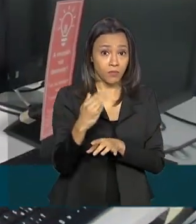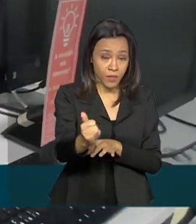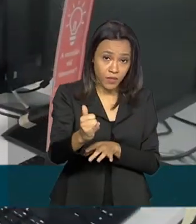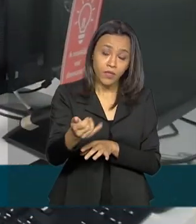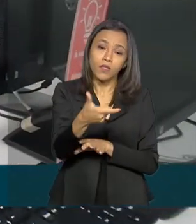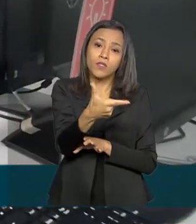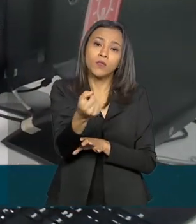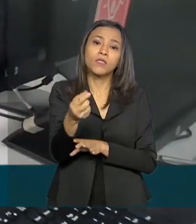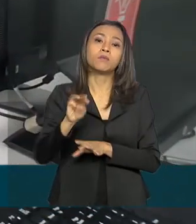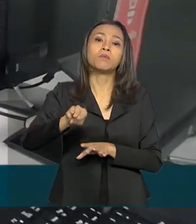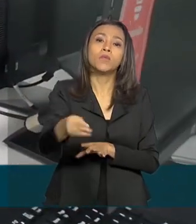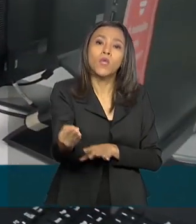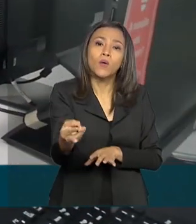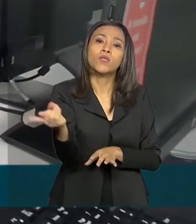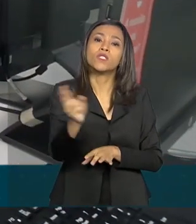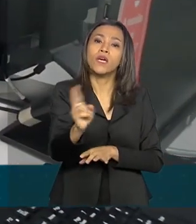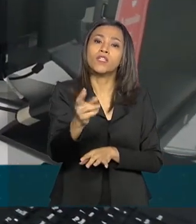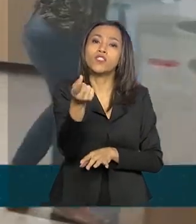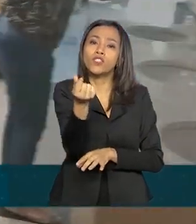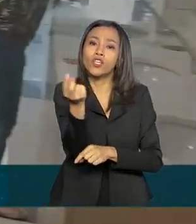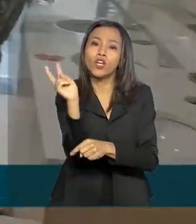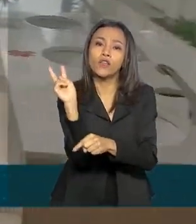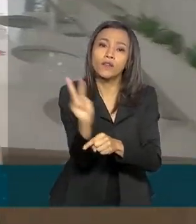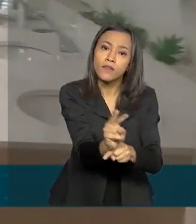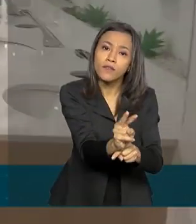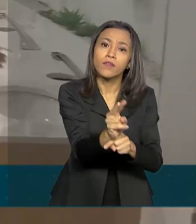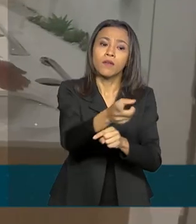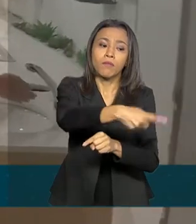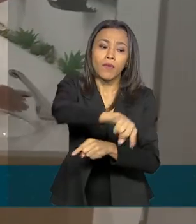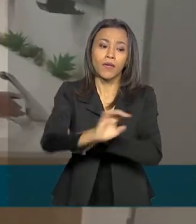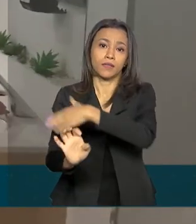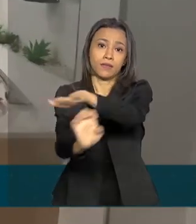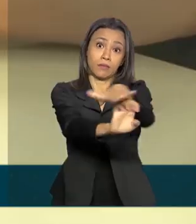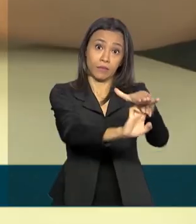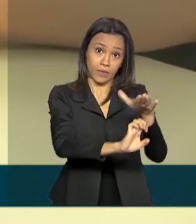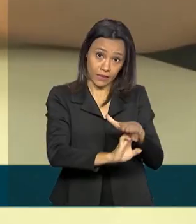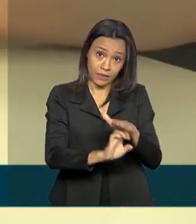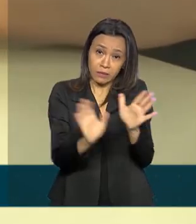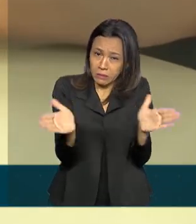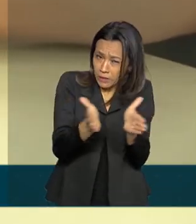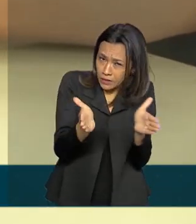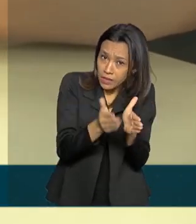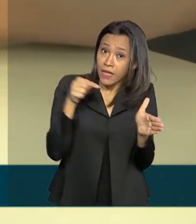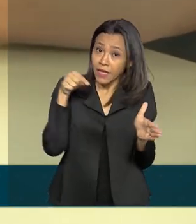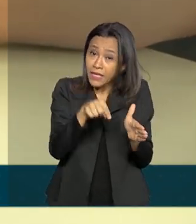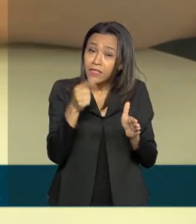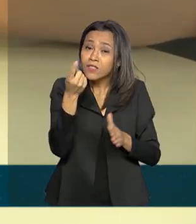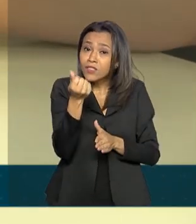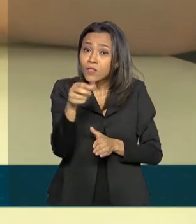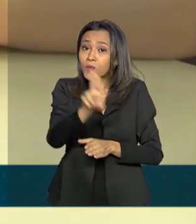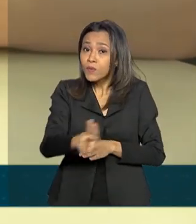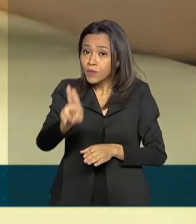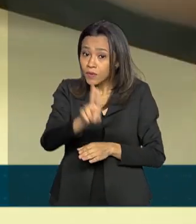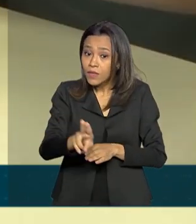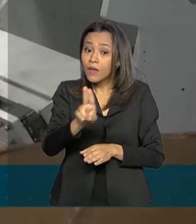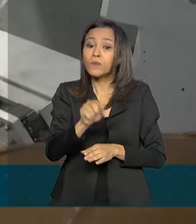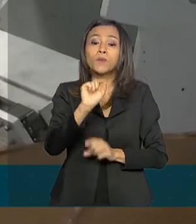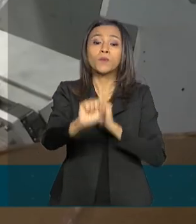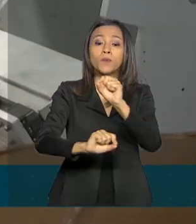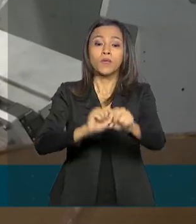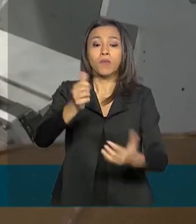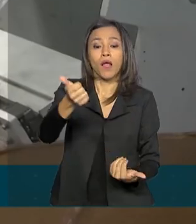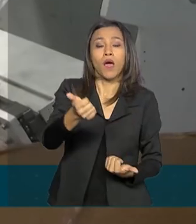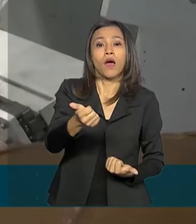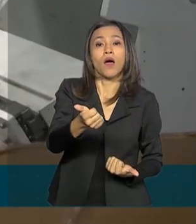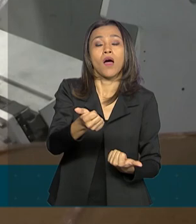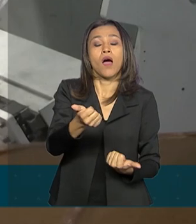milhões de reais em financiamentos para microempresas. Dinheiro que serviu, por exemplo, para ajudar na